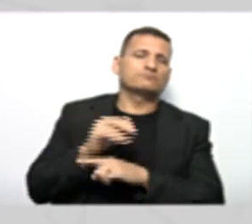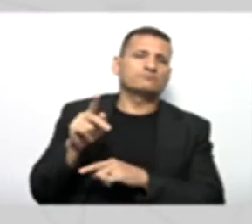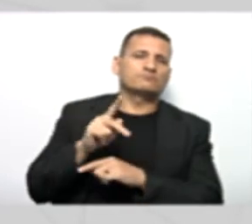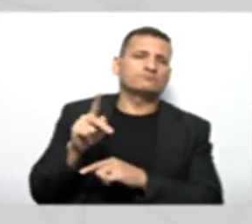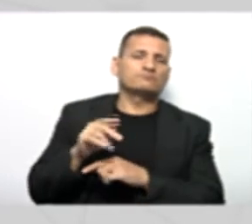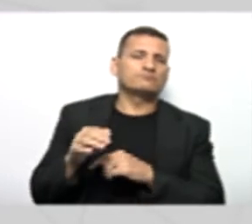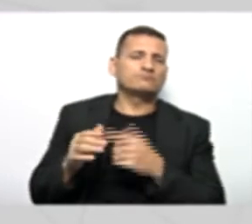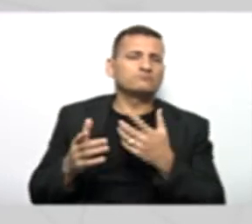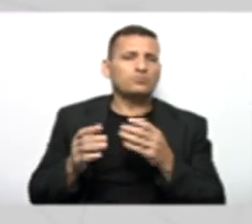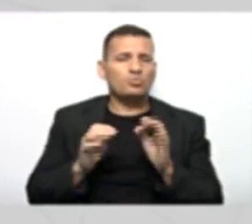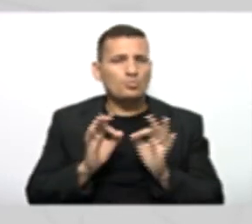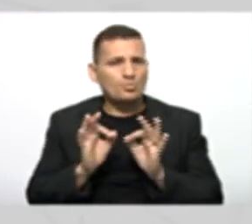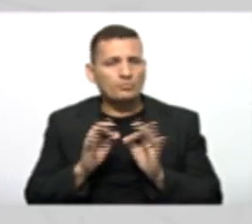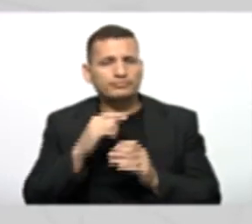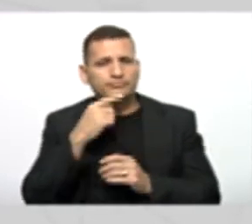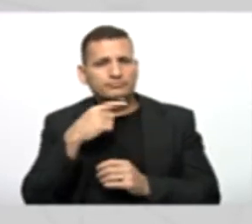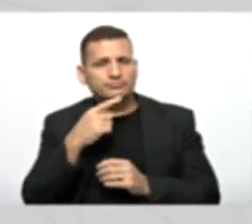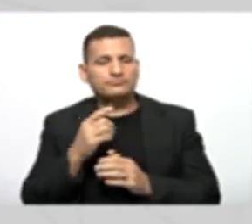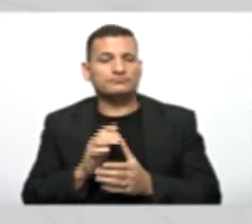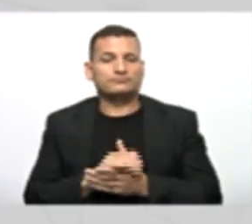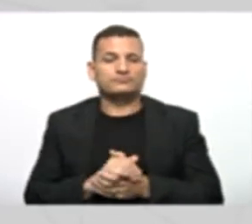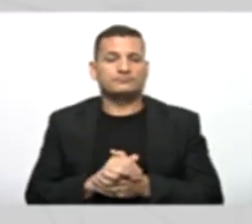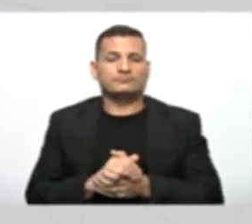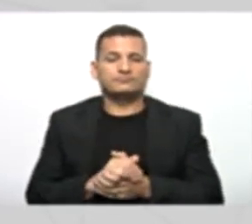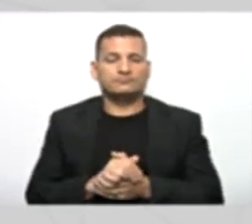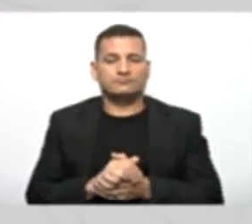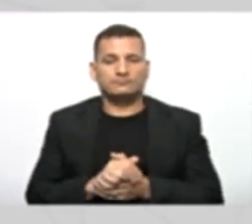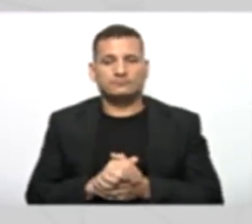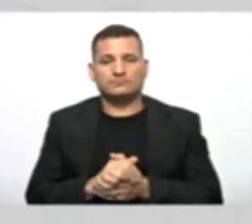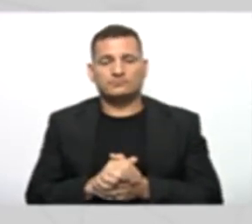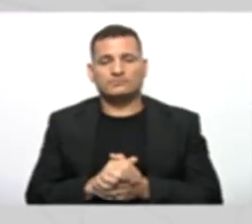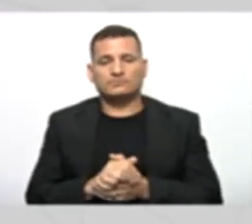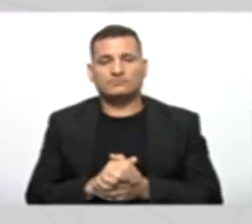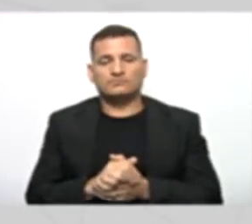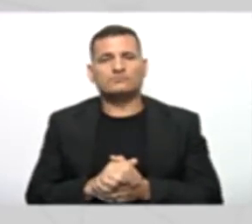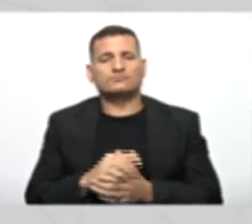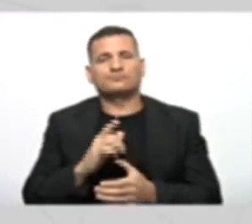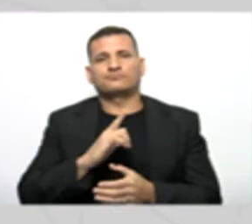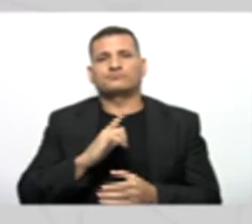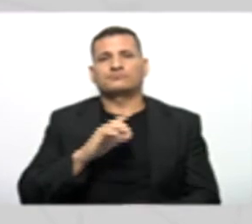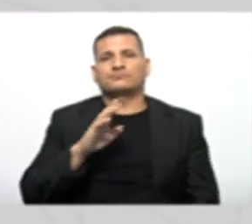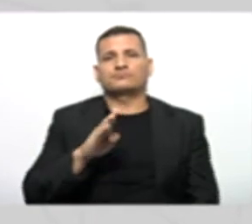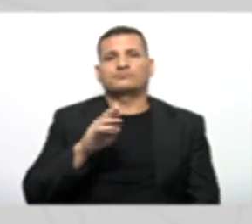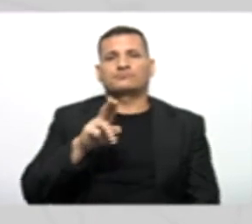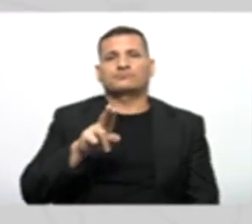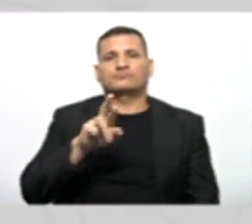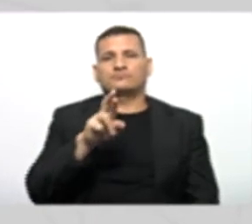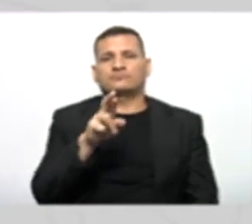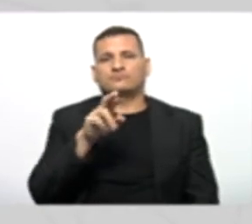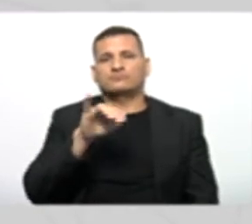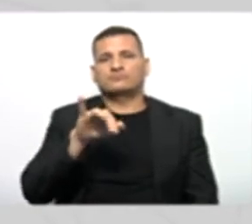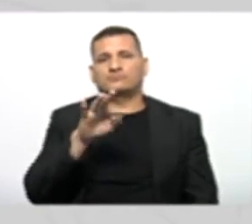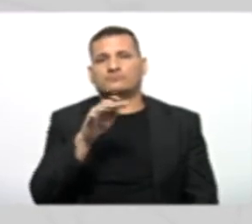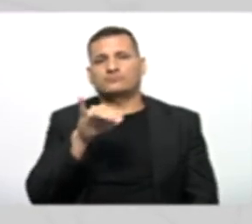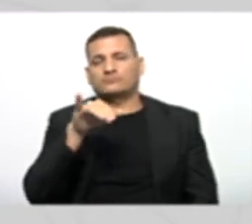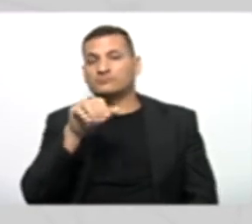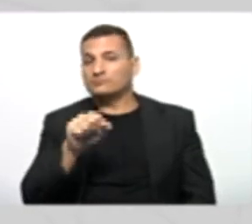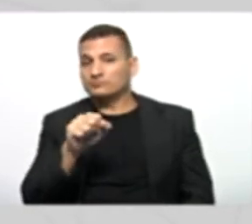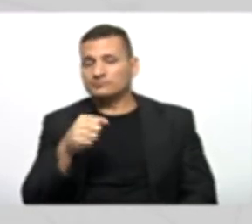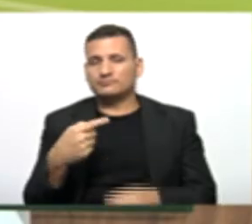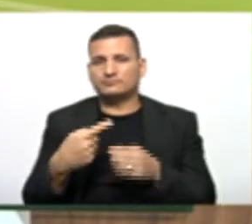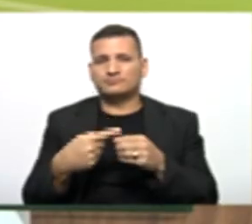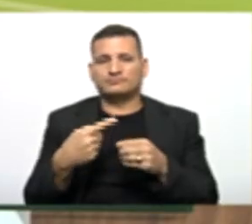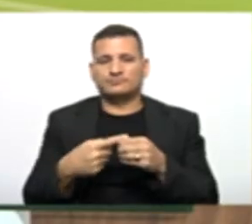Ainda não surgiu Nenhuma dúvida Na verdade Um comentário Comentário Lá de Buritiz Deixe-me só confirmar De Buritiz Isso